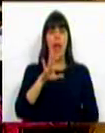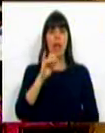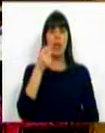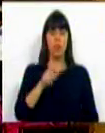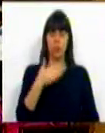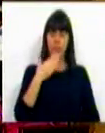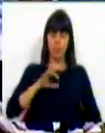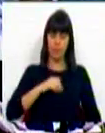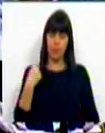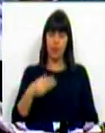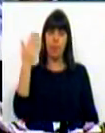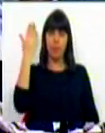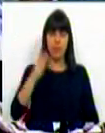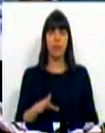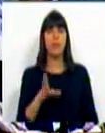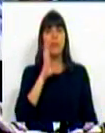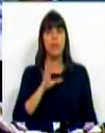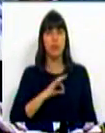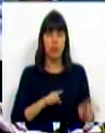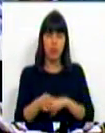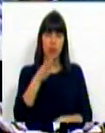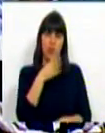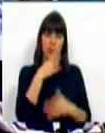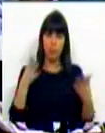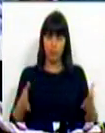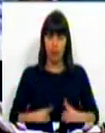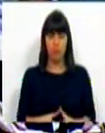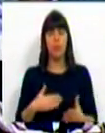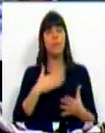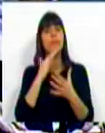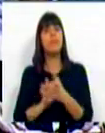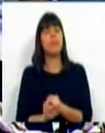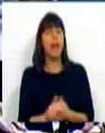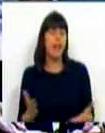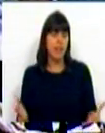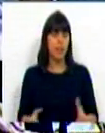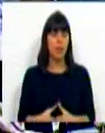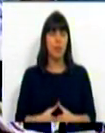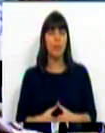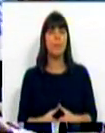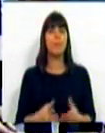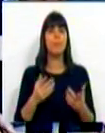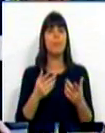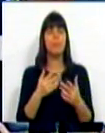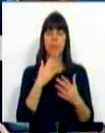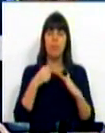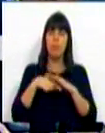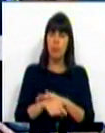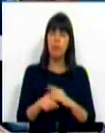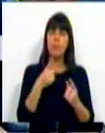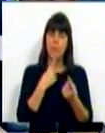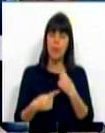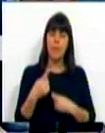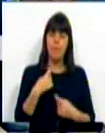Sr. Presidente, Sras. e Srs. Deputados, agradeço certamente a profundidade das